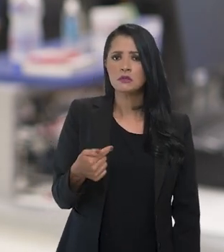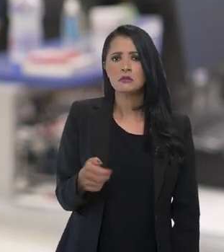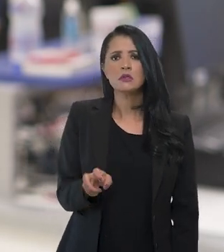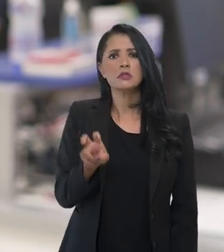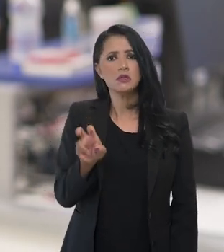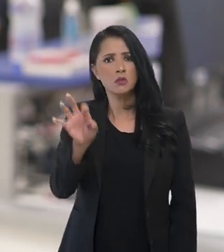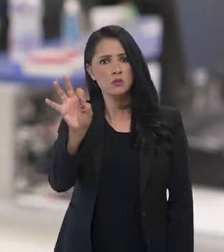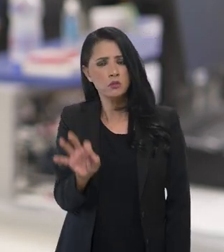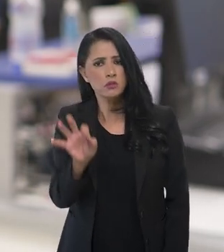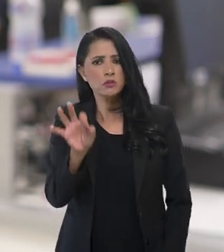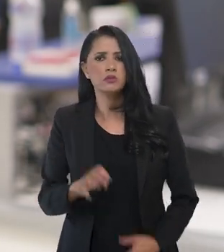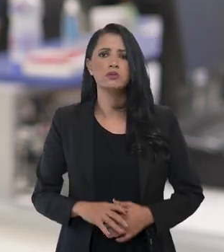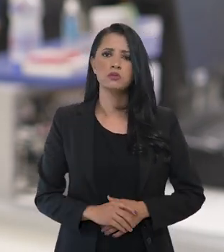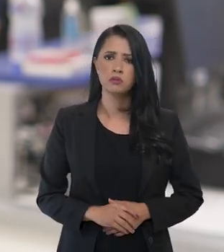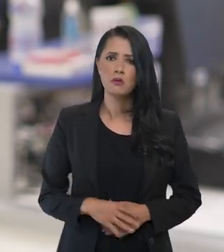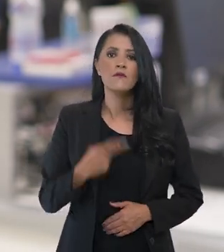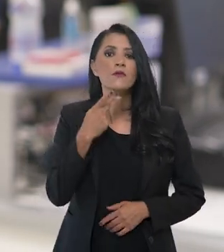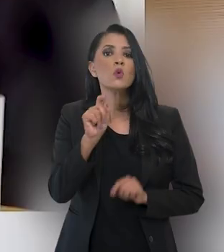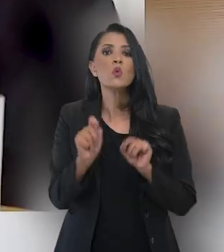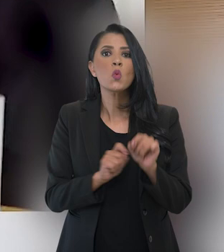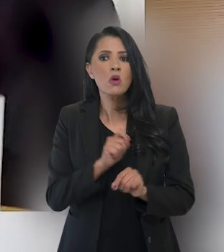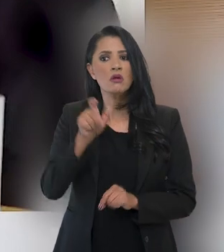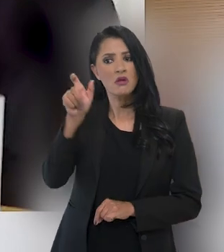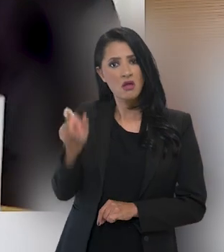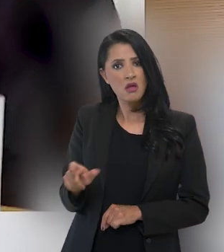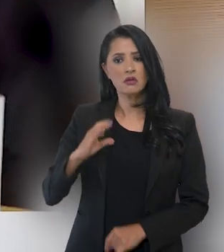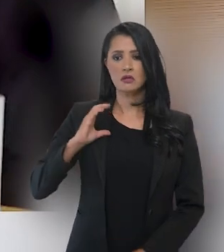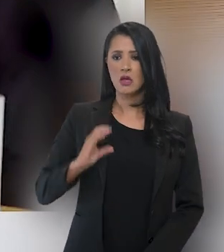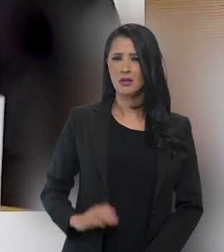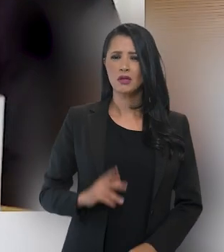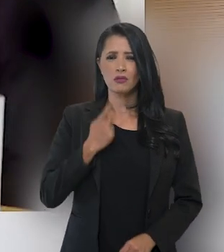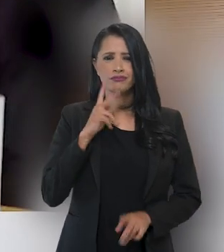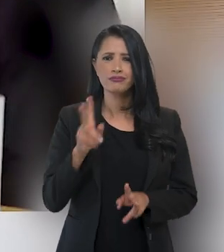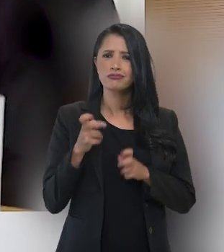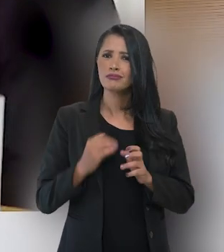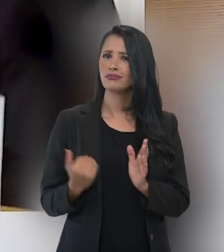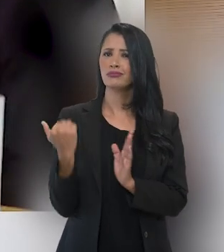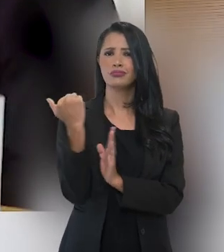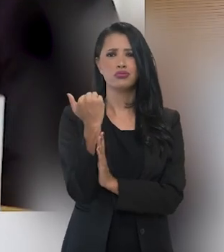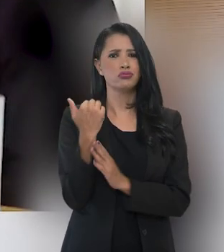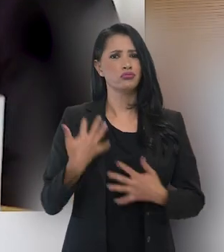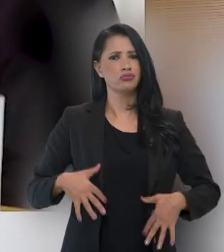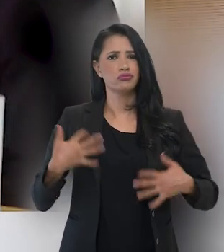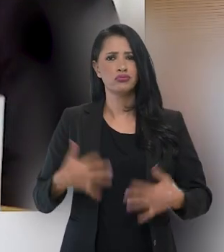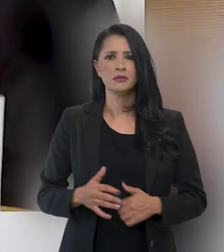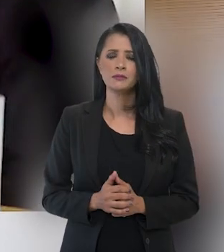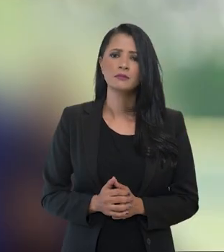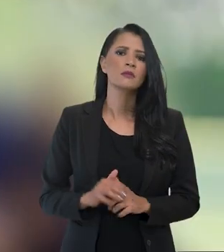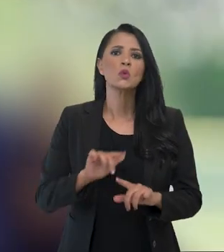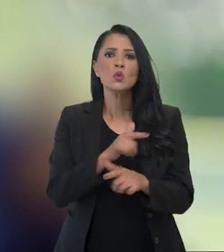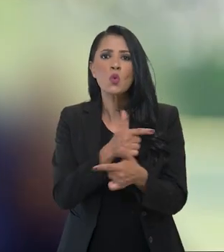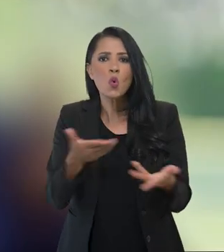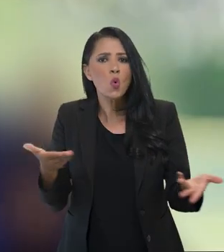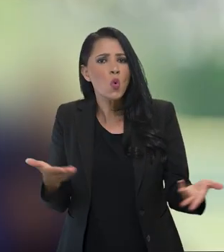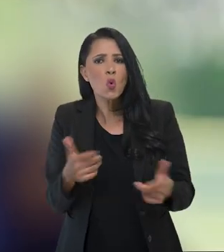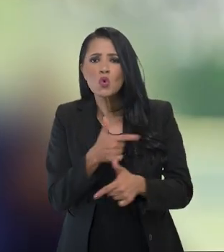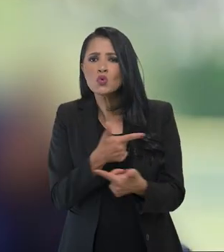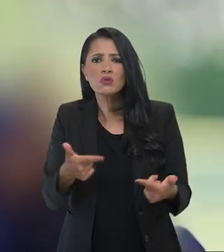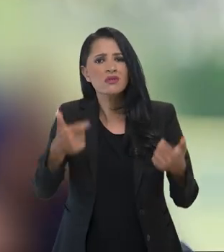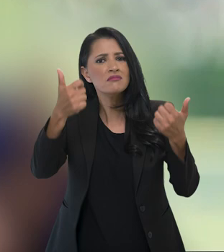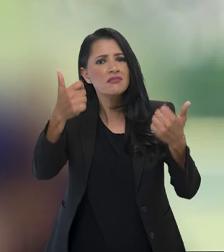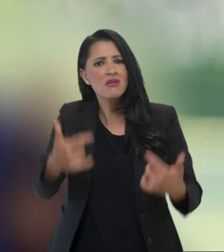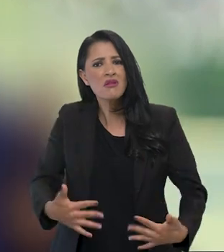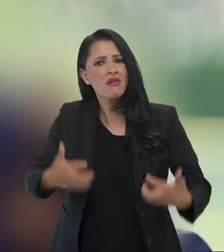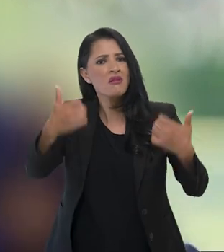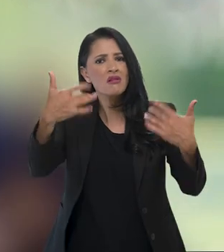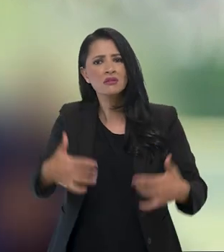13,75%. Lula disse que como cidadão reconhece que é uma taxa muito alta. Não existe hoje